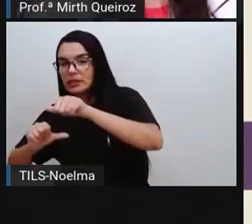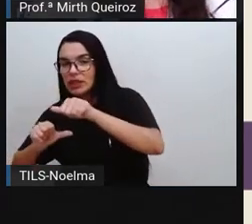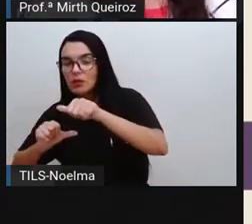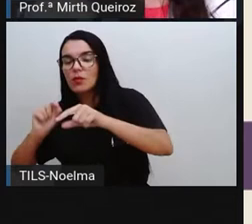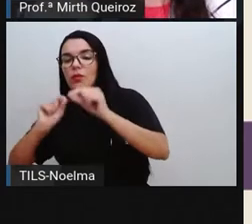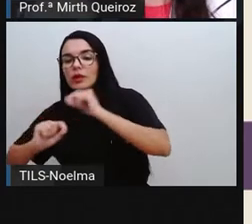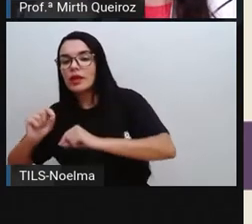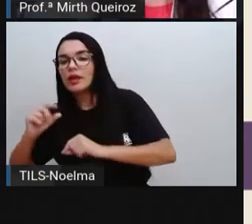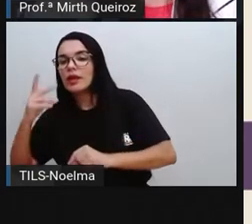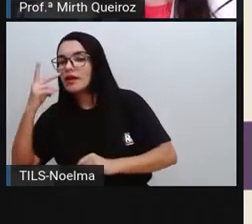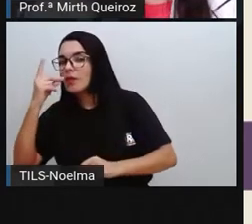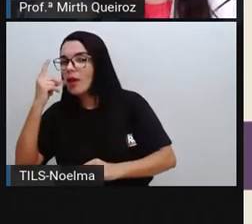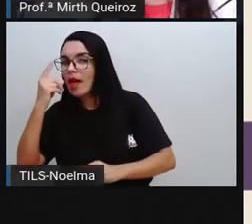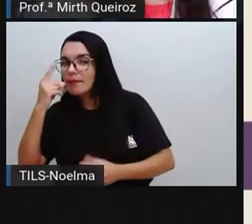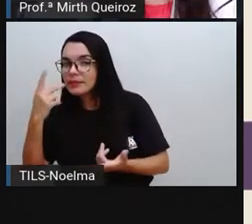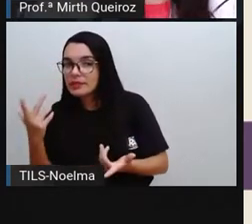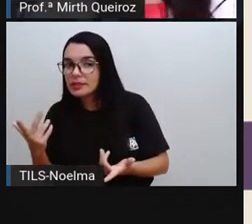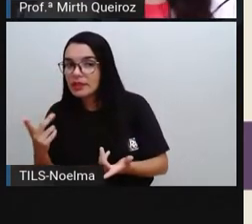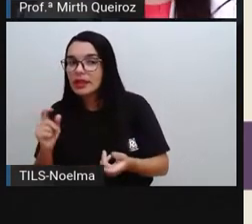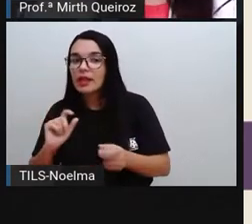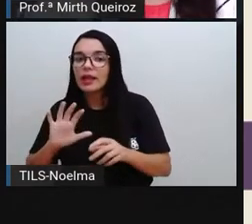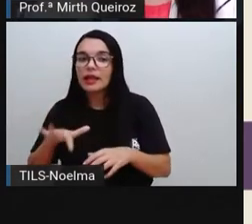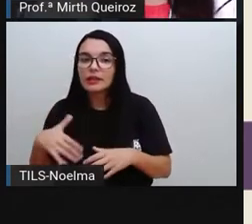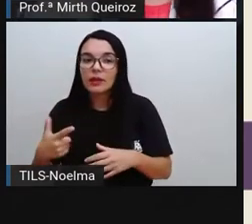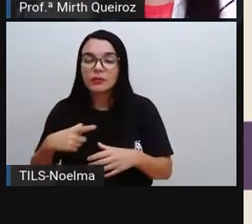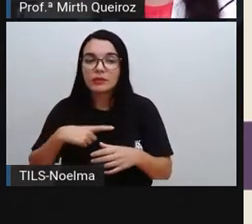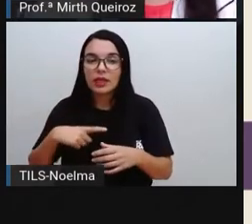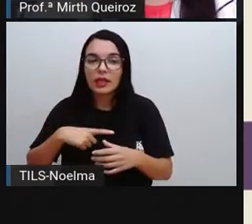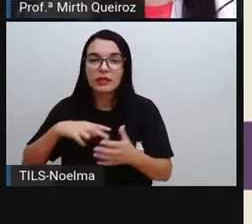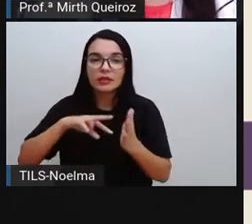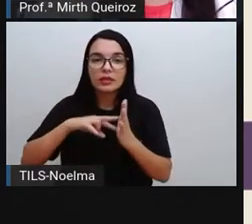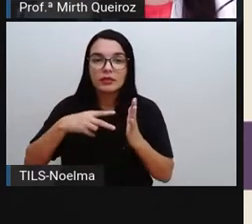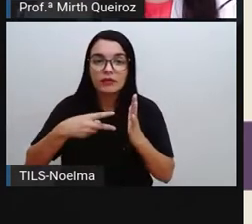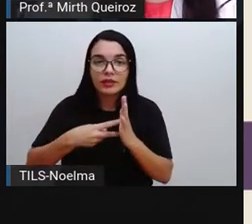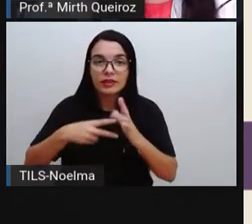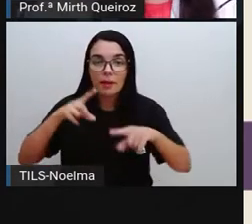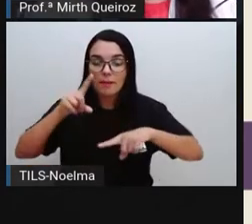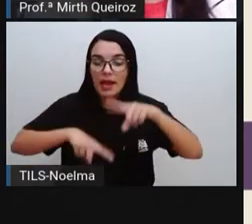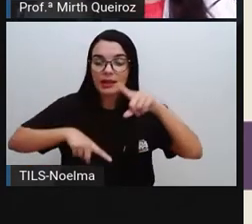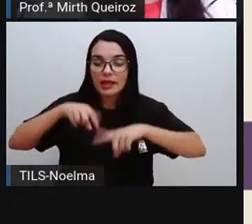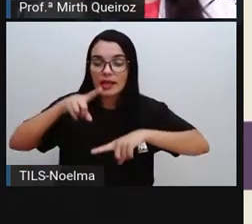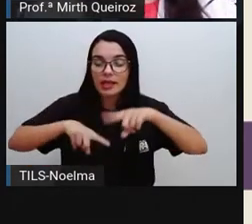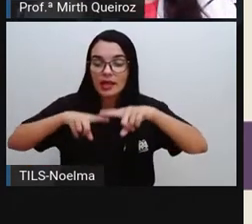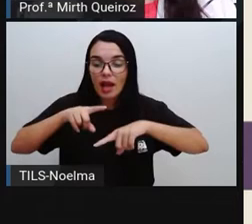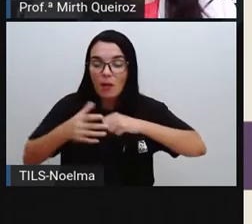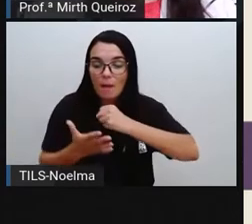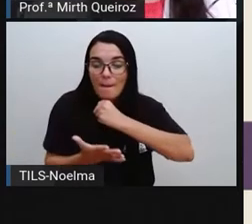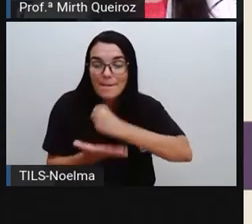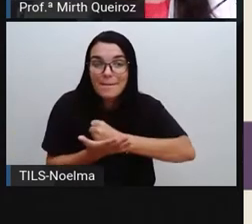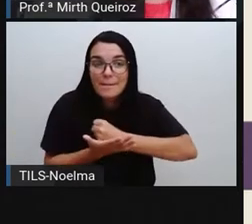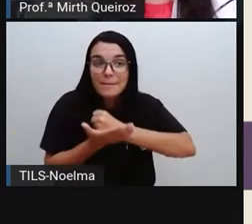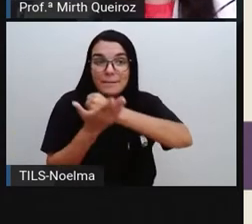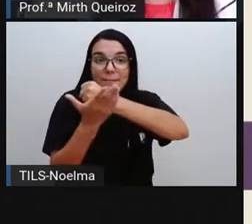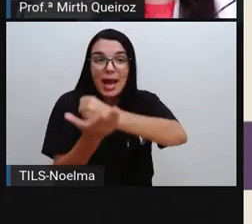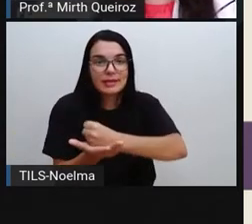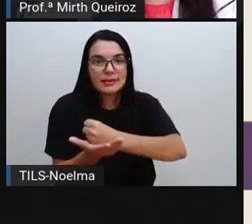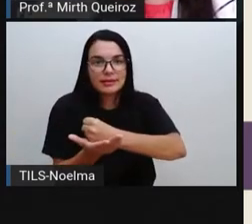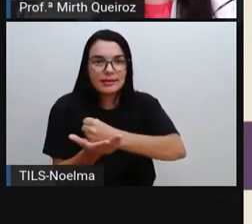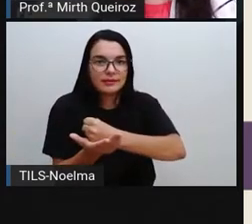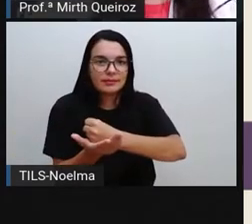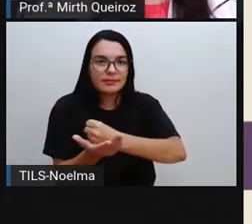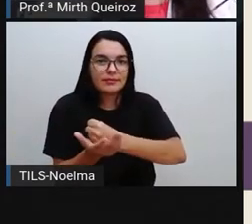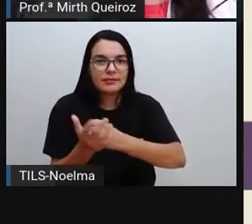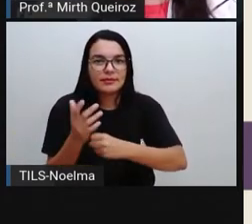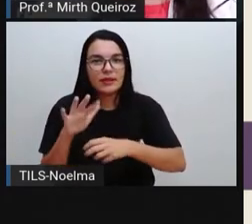tivesse esse lápis, passou por todo um processo. Isso significa que um material base,